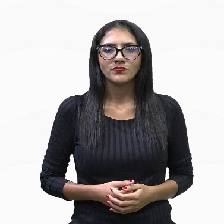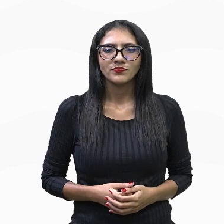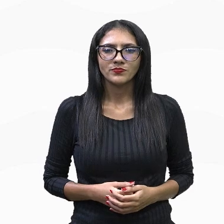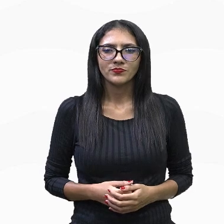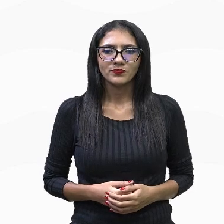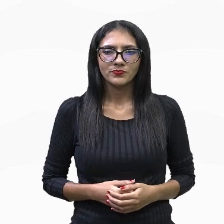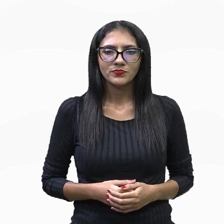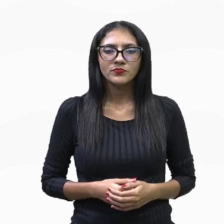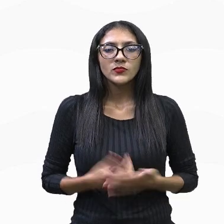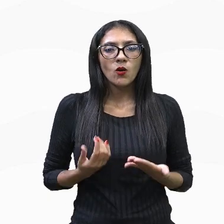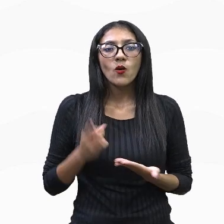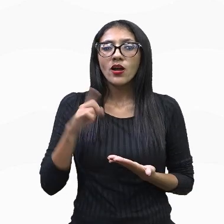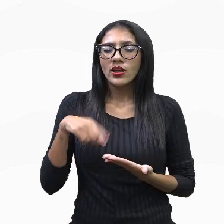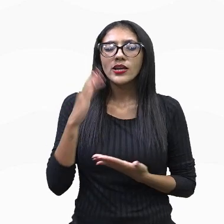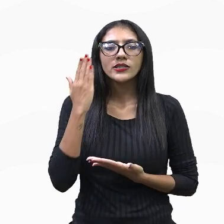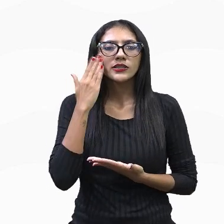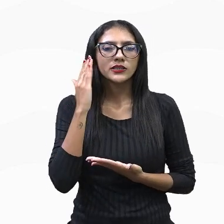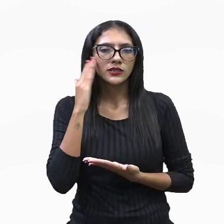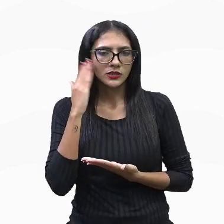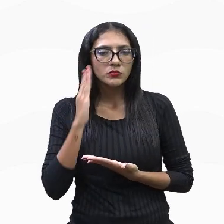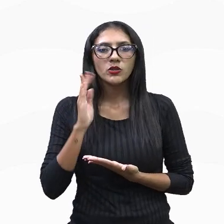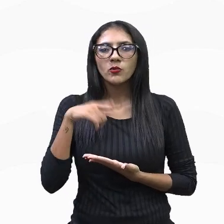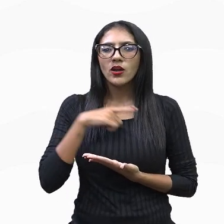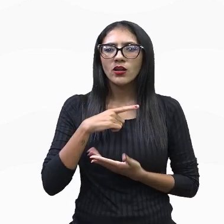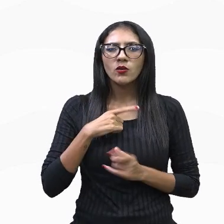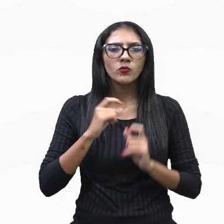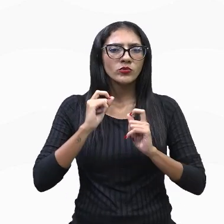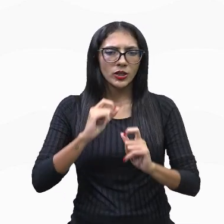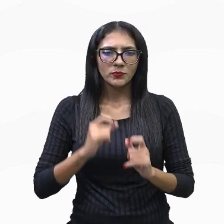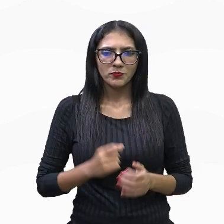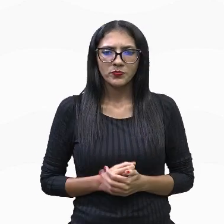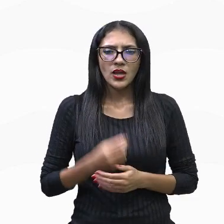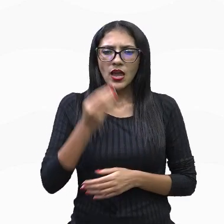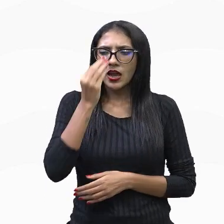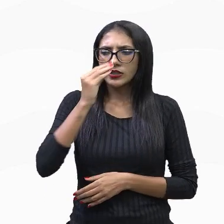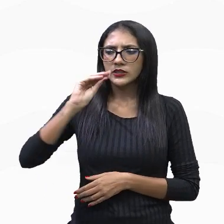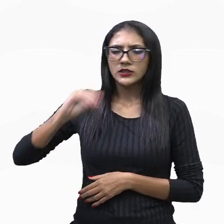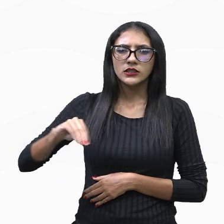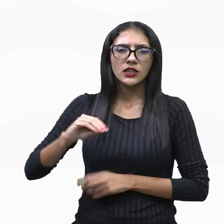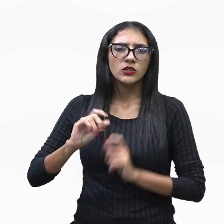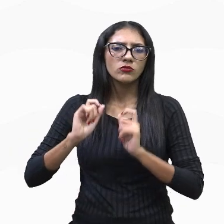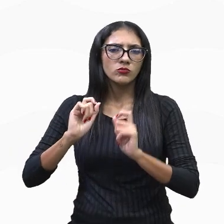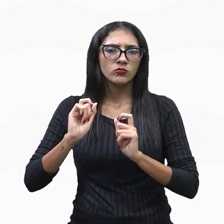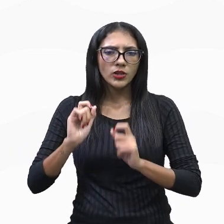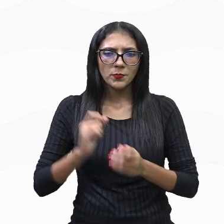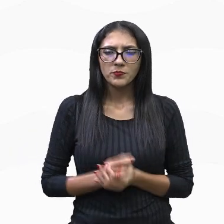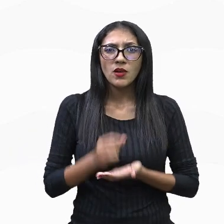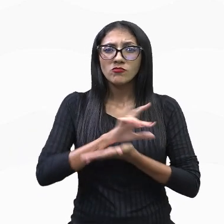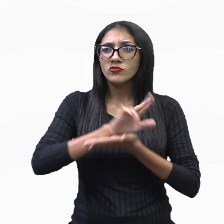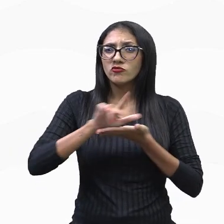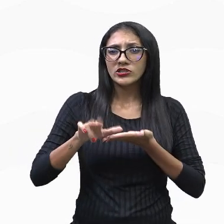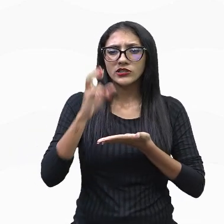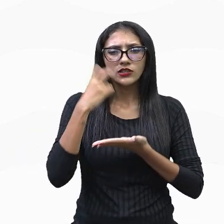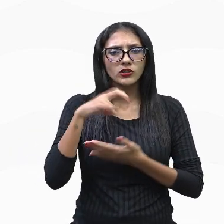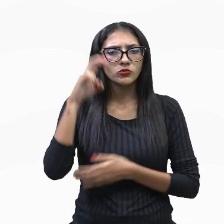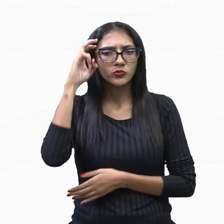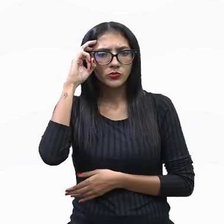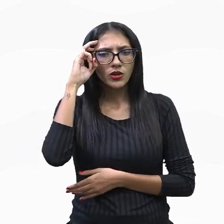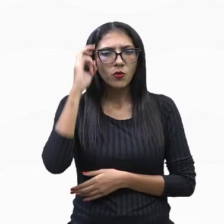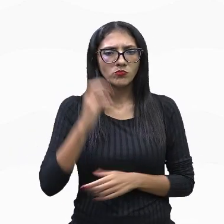interpretação, ela despreza a existência da diversidade cultural